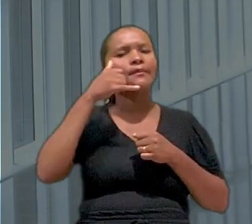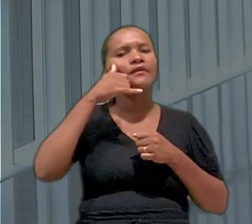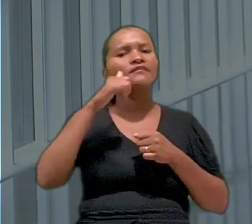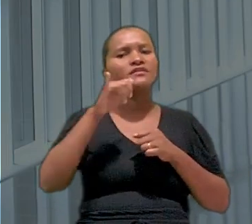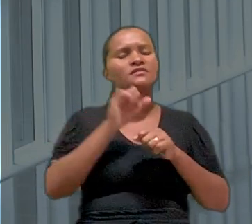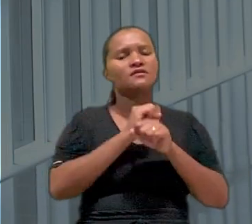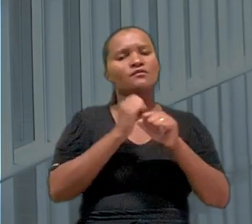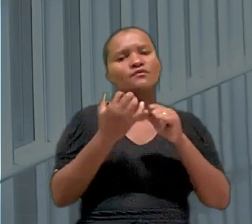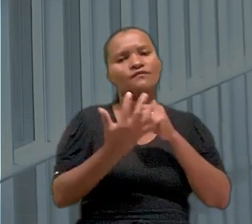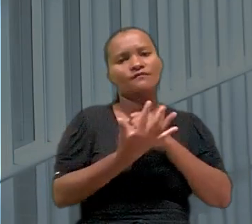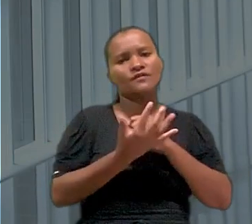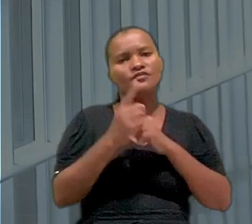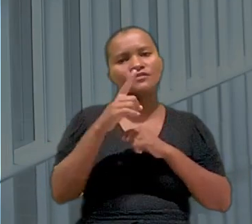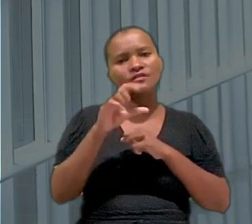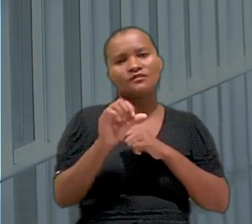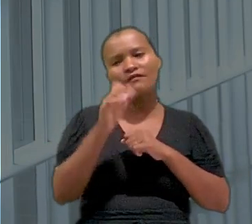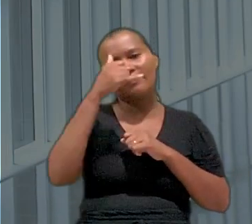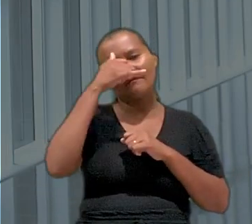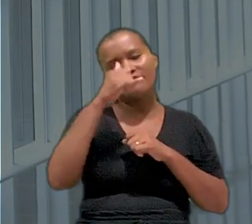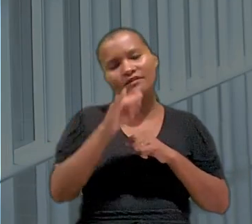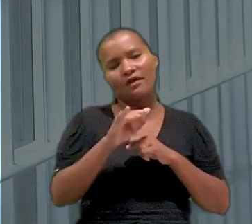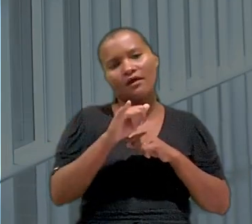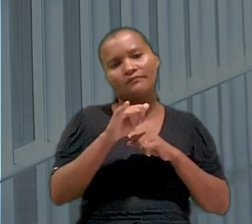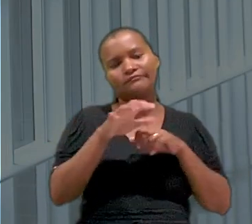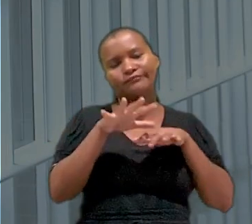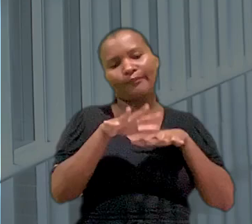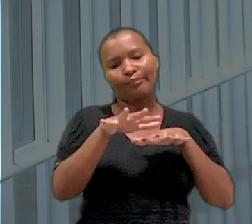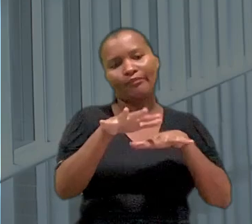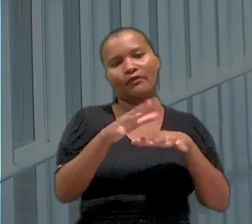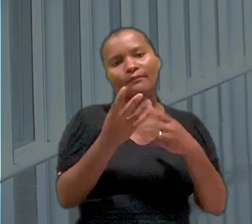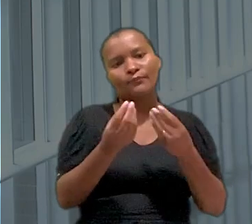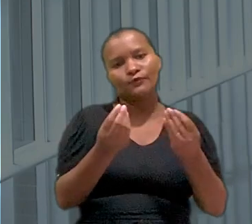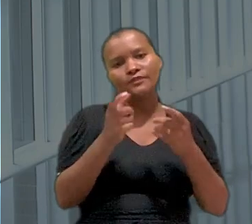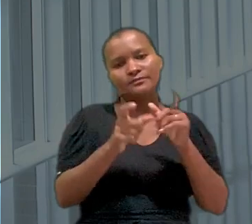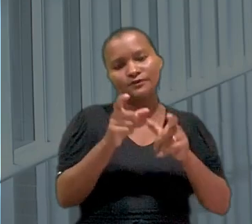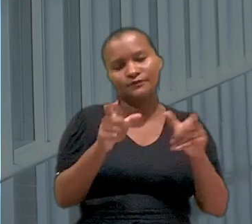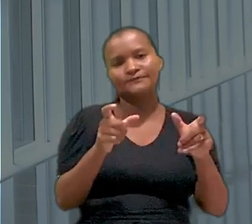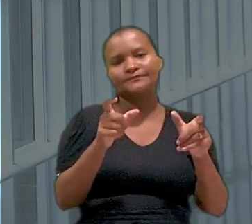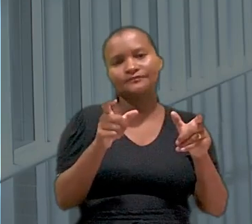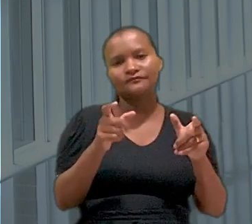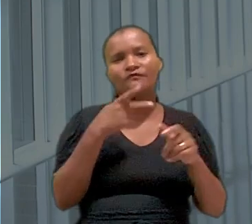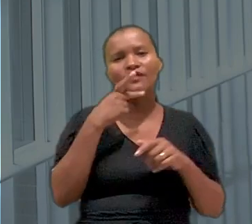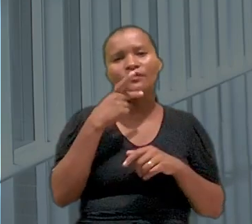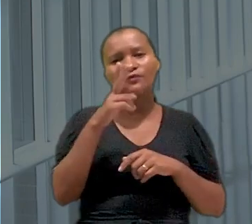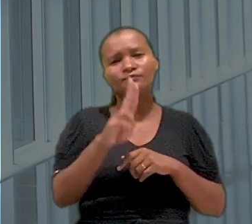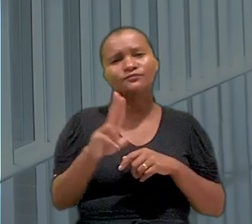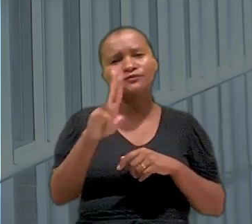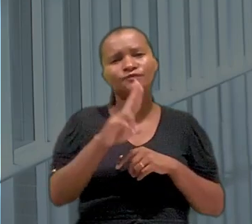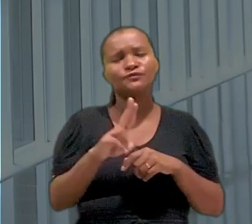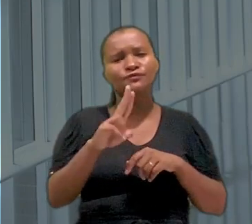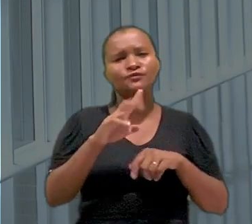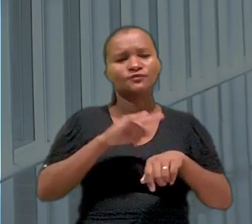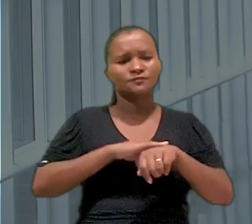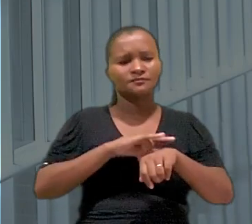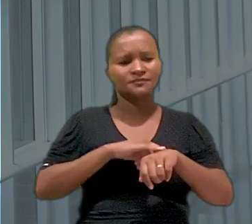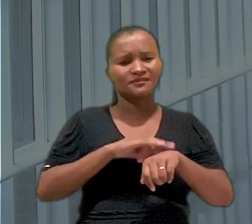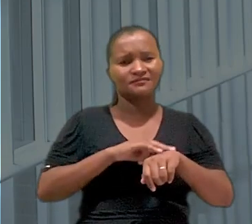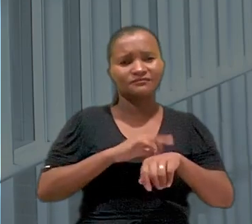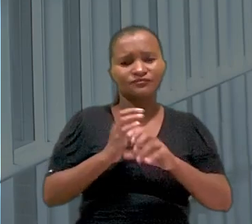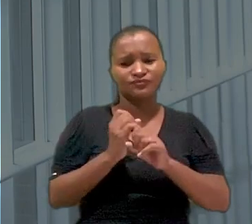tratava de uma medida de prevenção à covid-19 para evitar aglomerações. Disse que o uso do banheiro era